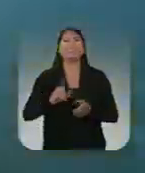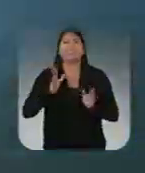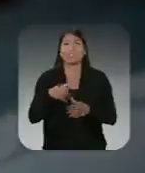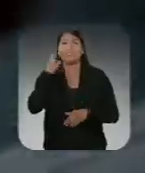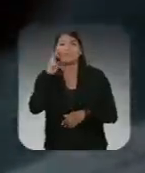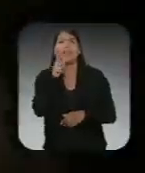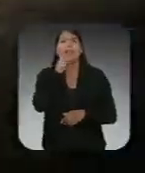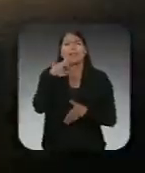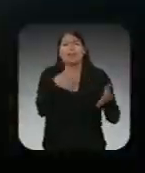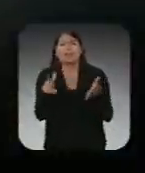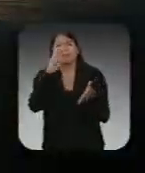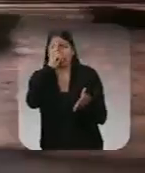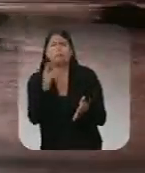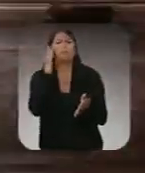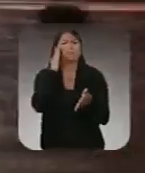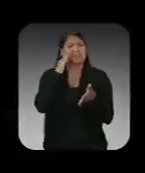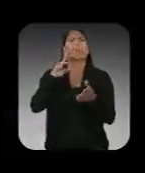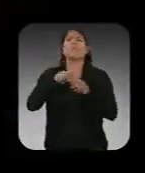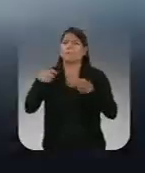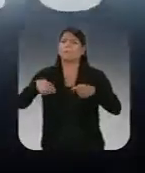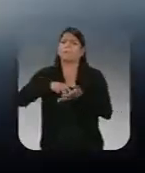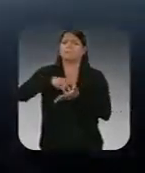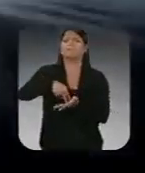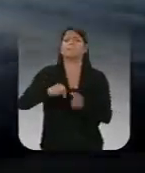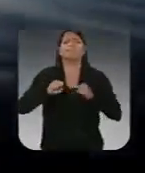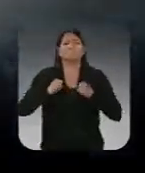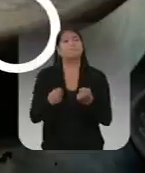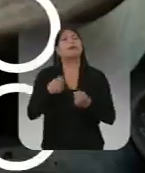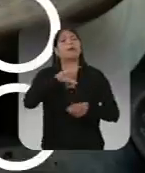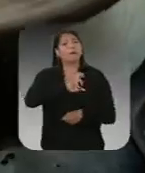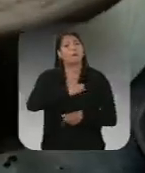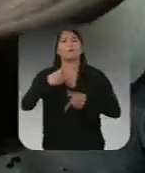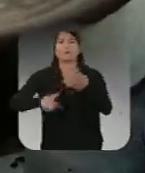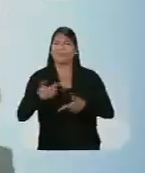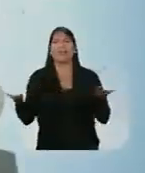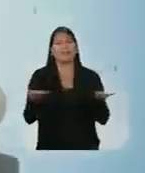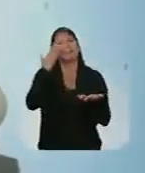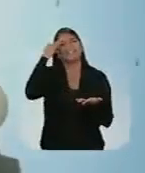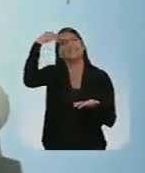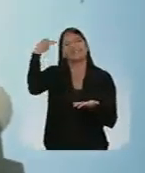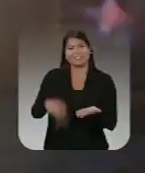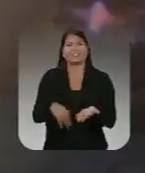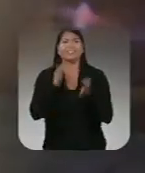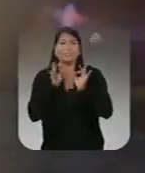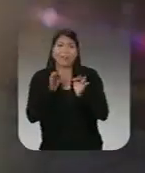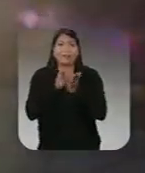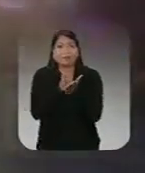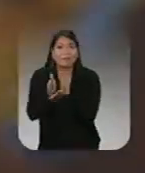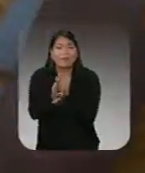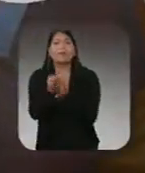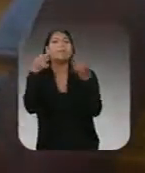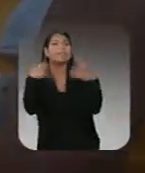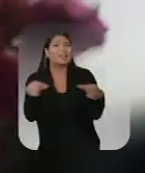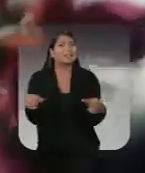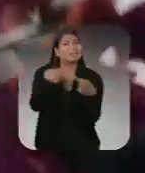Já enfrentou a maior correnteza. Compulso firme, amor e trabalho. Sabe agora com toda certeza. O rumo